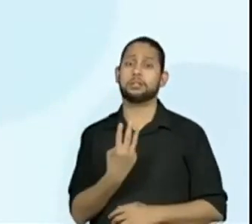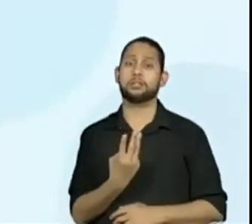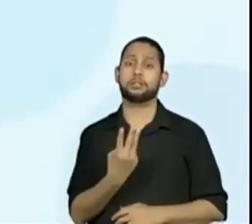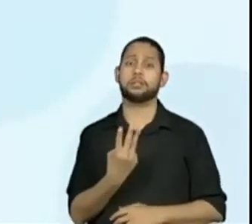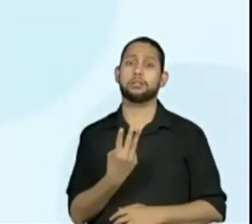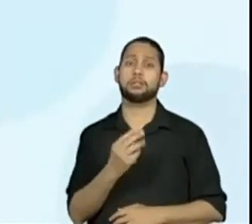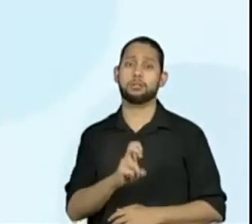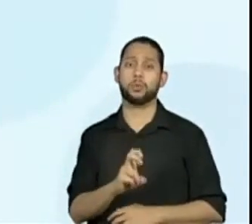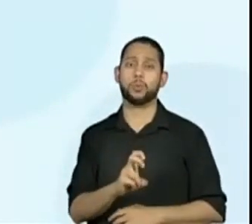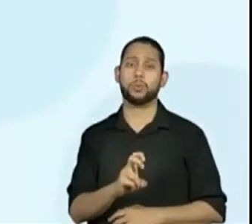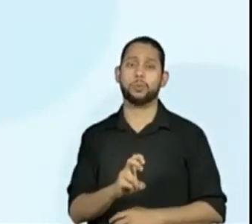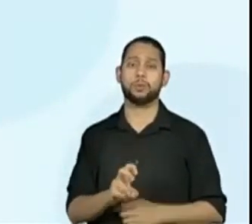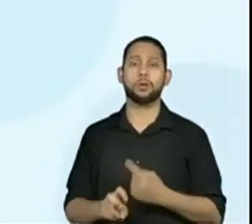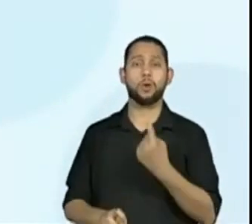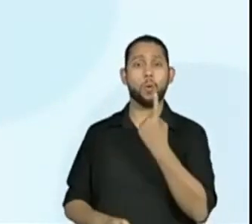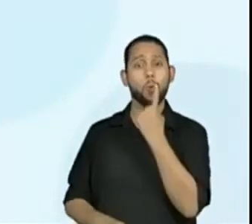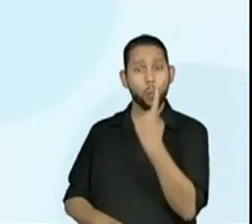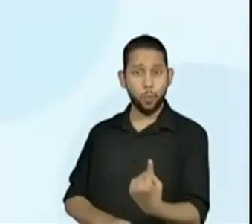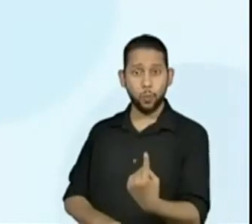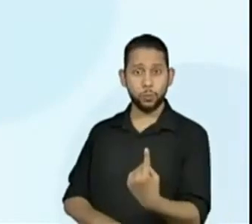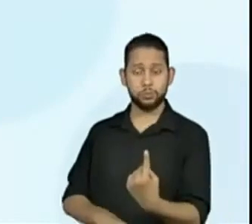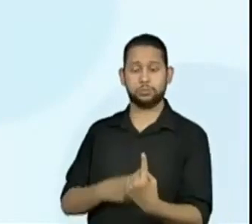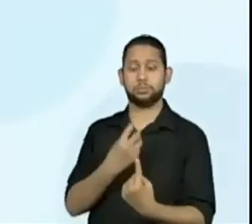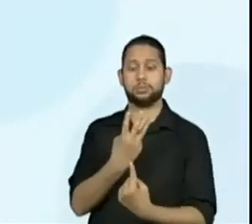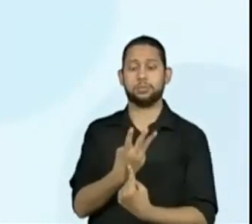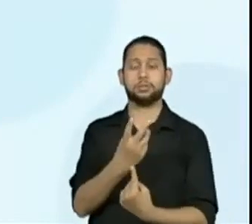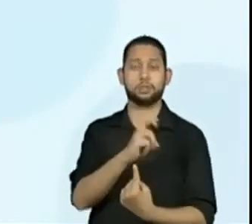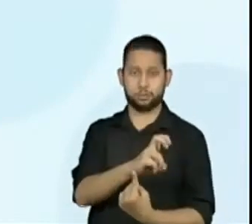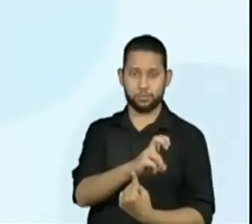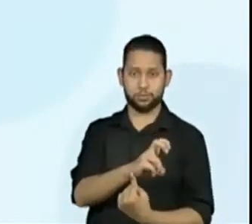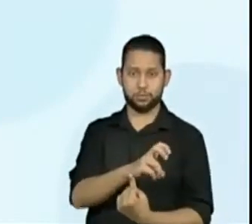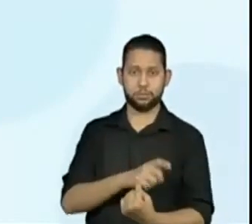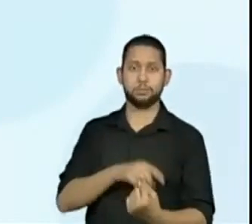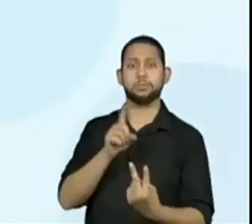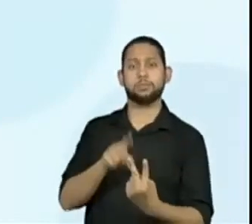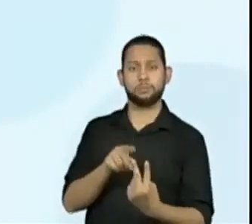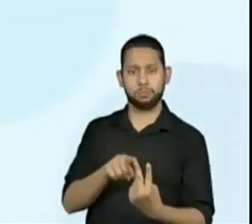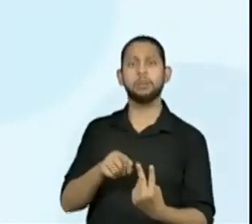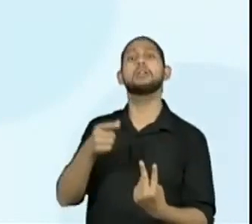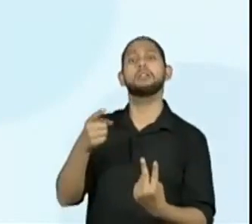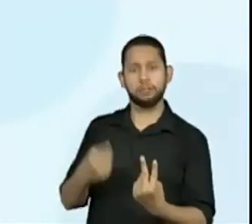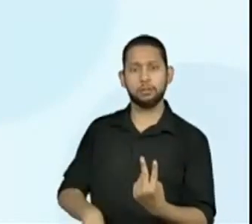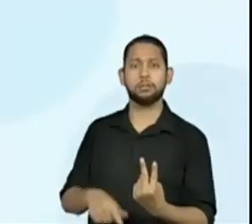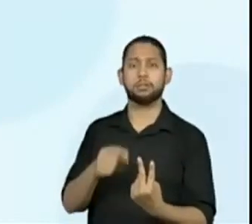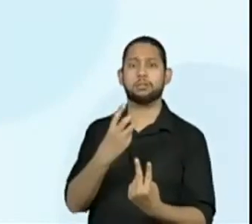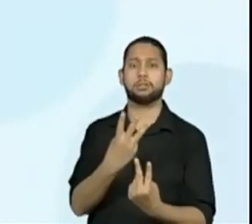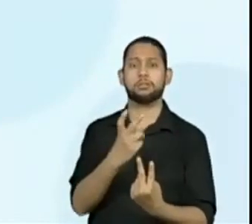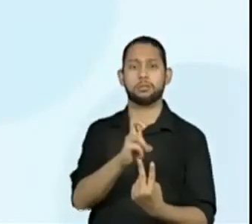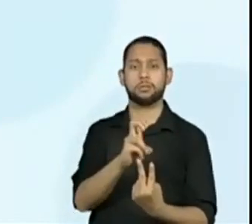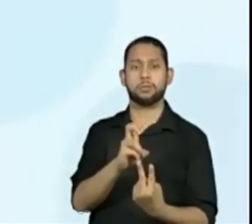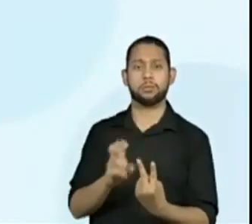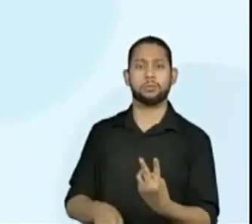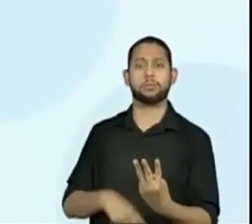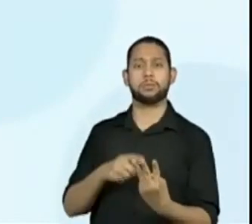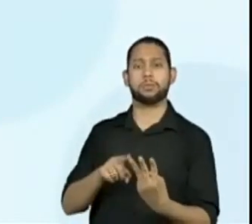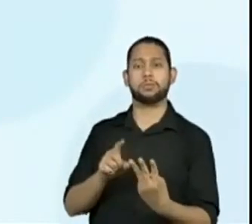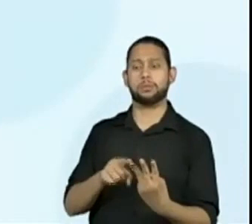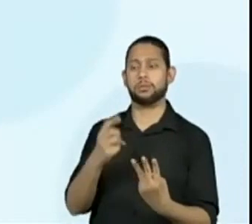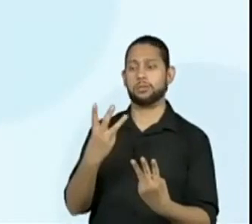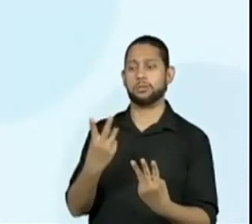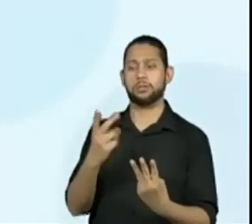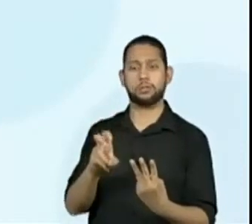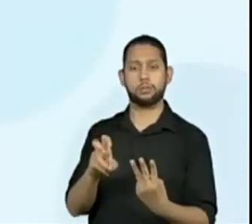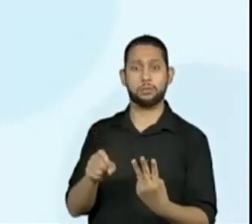Assim, descobrimos o valor de cada coraçãozinho. Maura tem direito a 1,